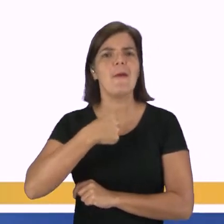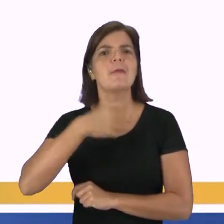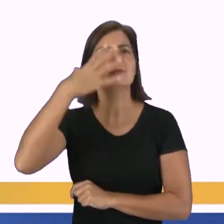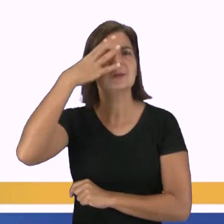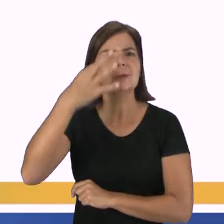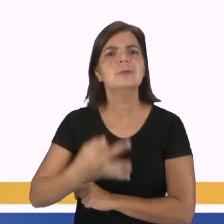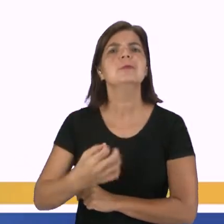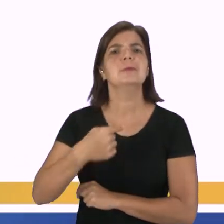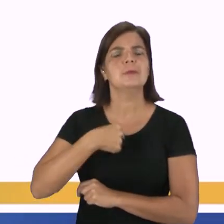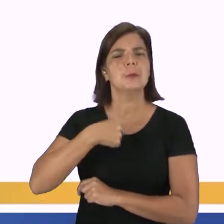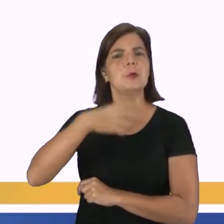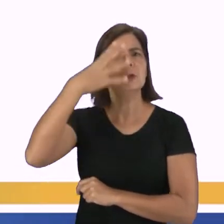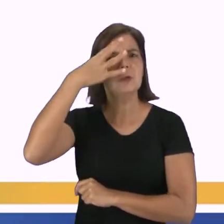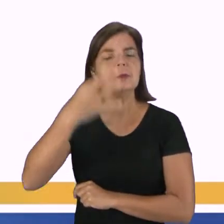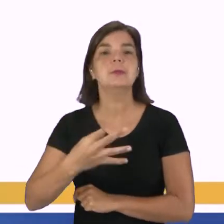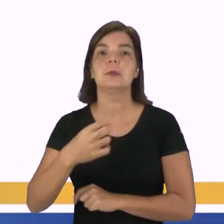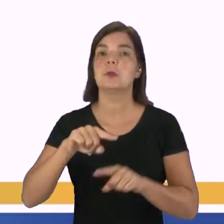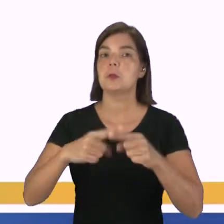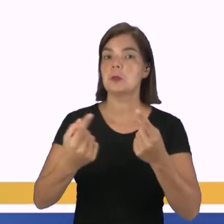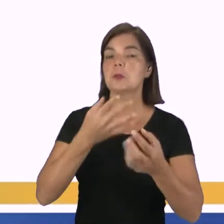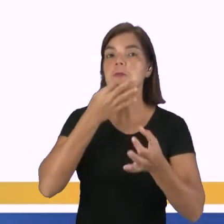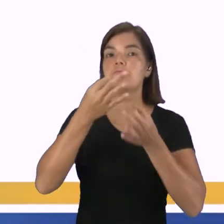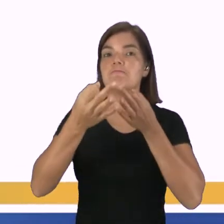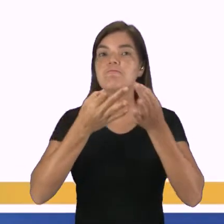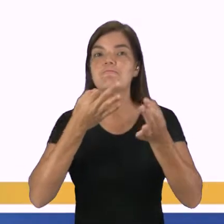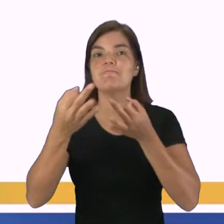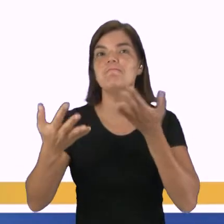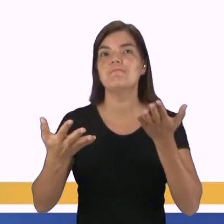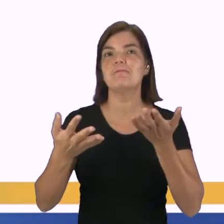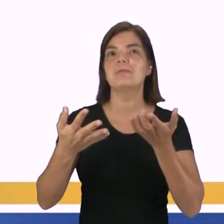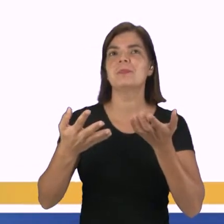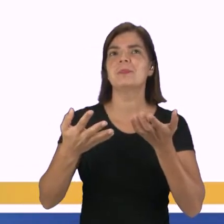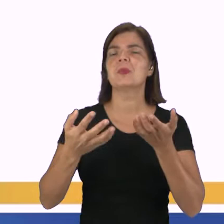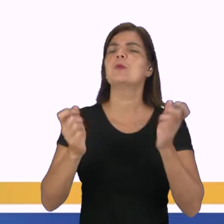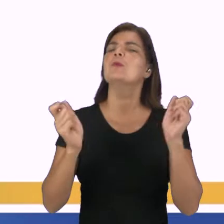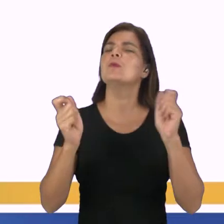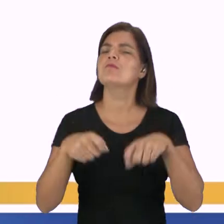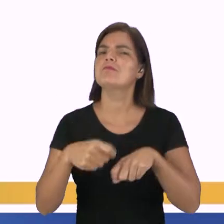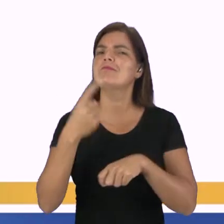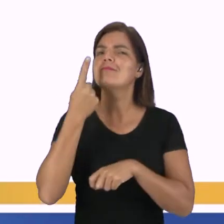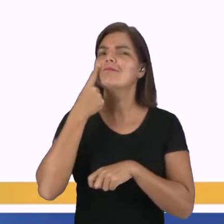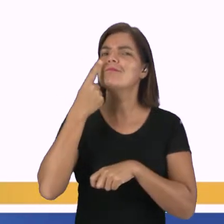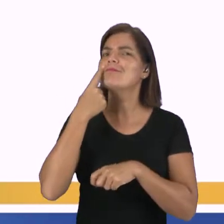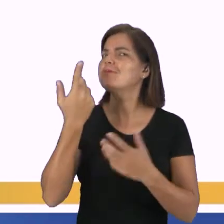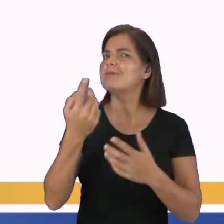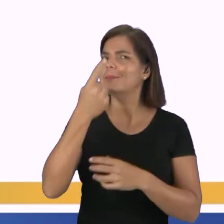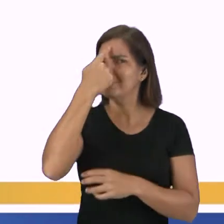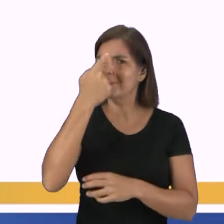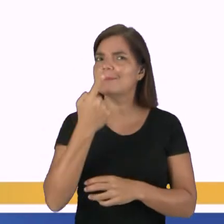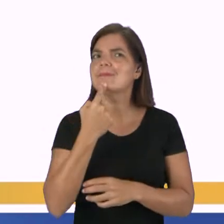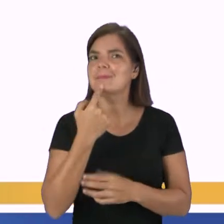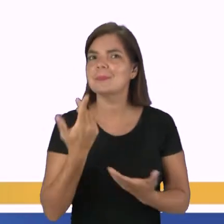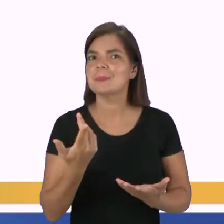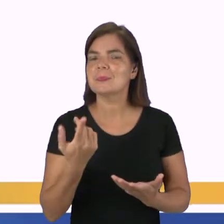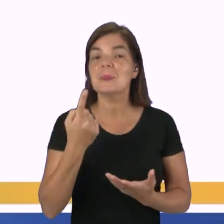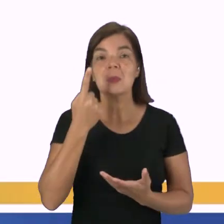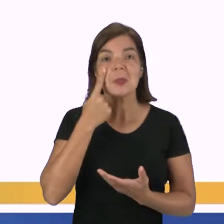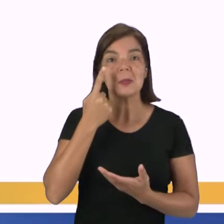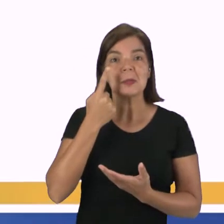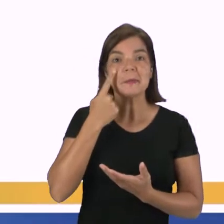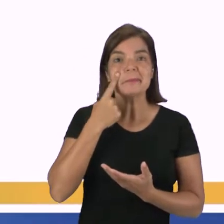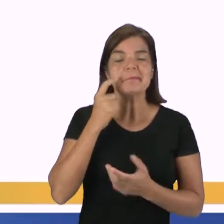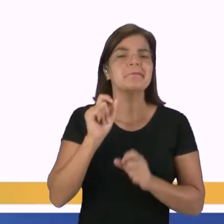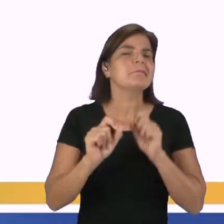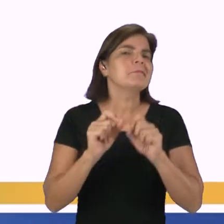razão, cada um ali expressando que tem razão. O que é possível observar na imagem? Ao observar essa